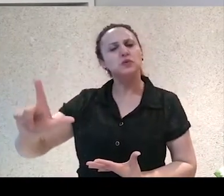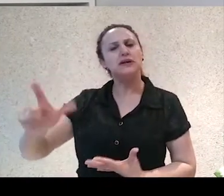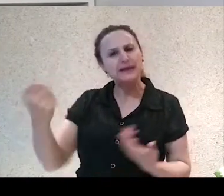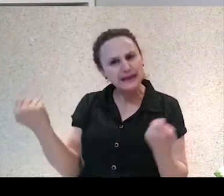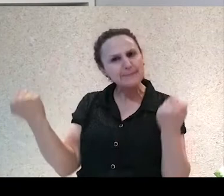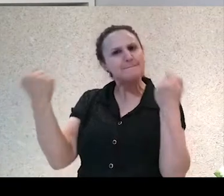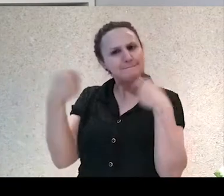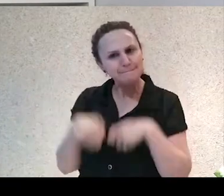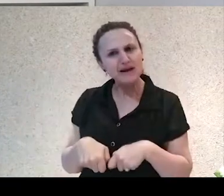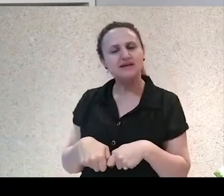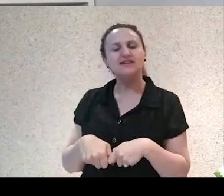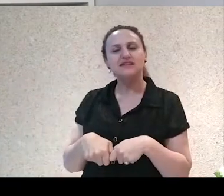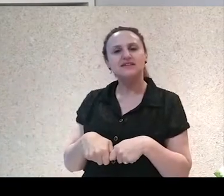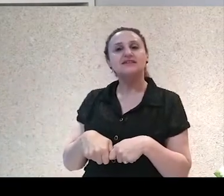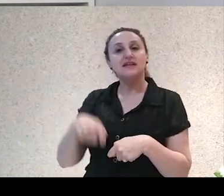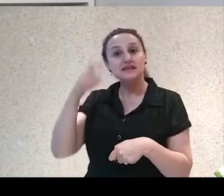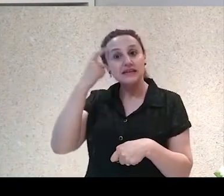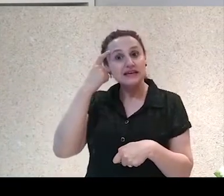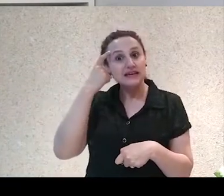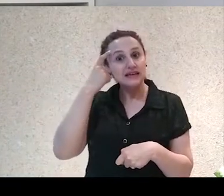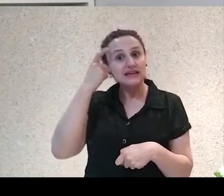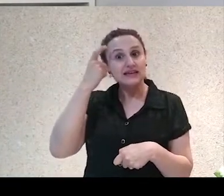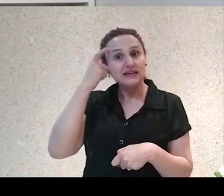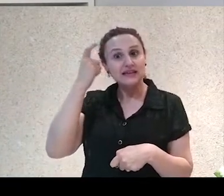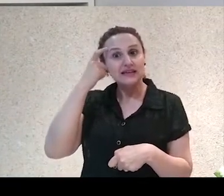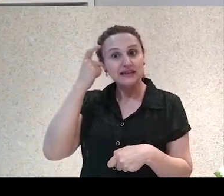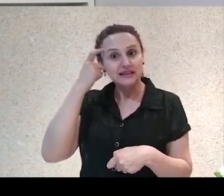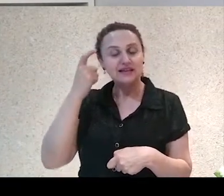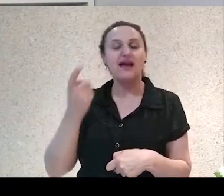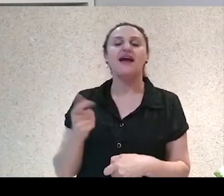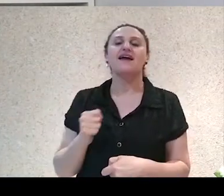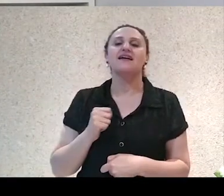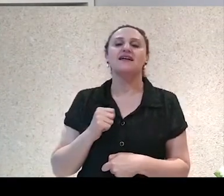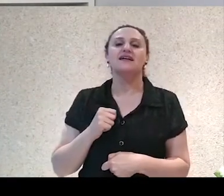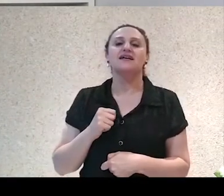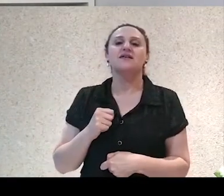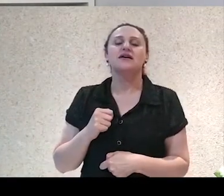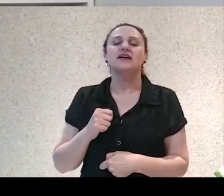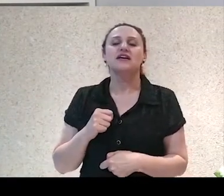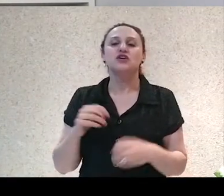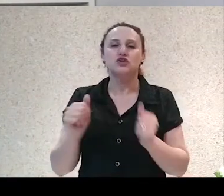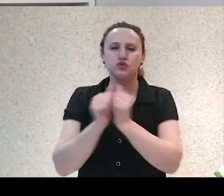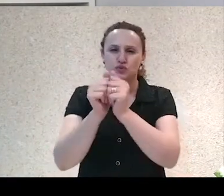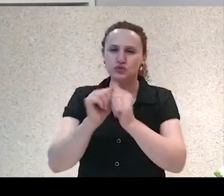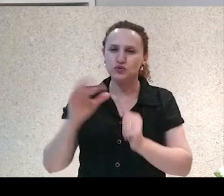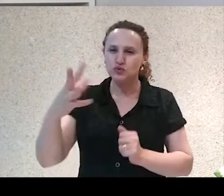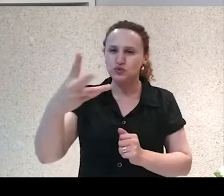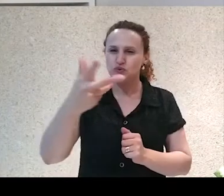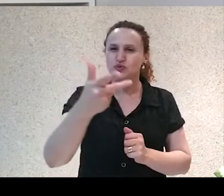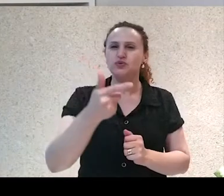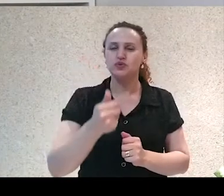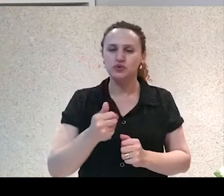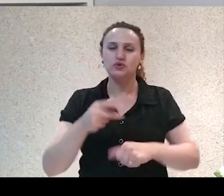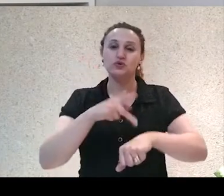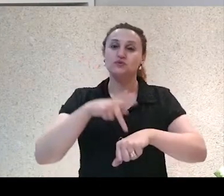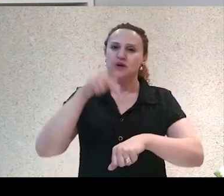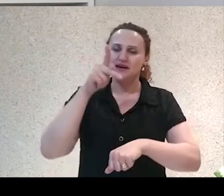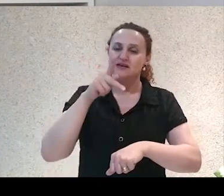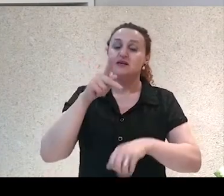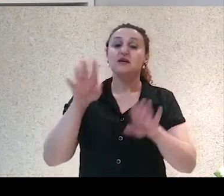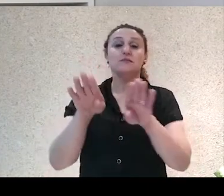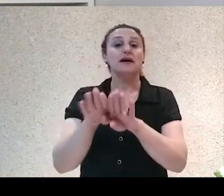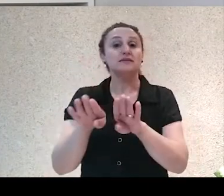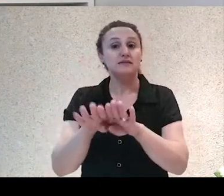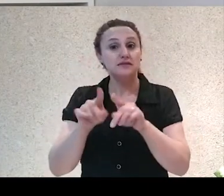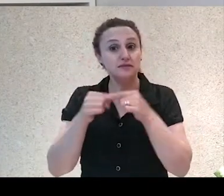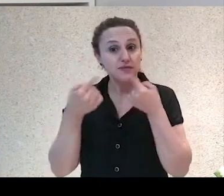para construir a ideia da nação e também para questionar as nações das quais fazem parte. E aí, a gente pensa nas questões das funções da